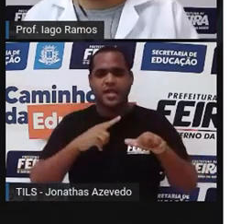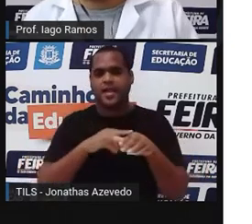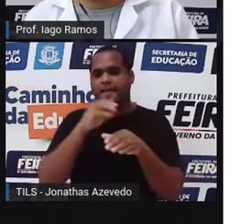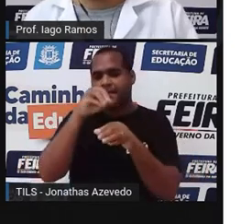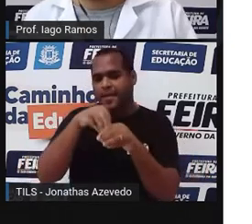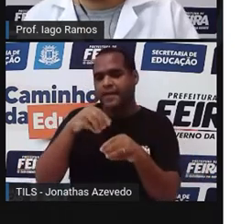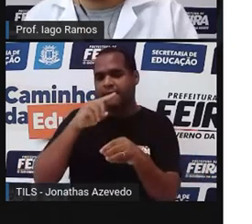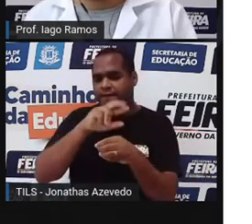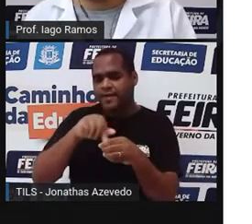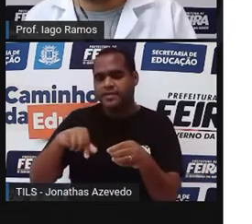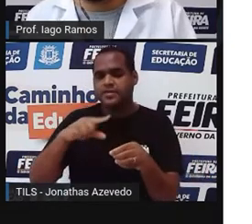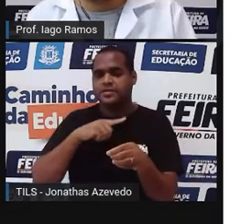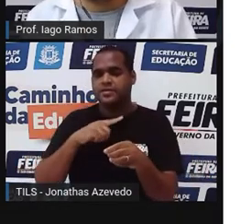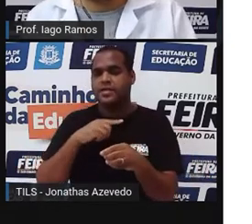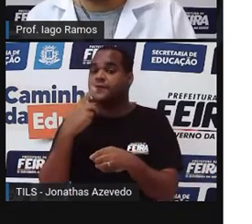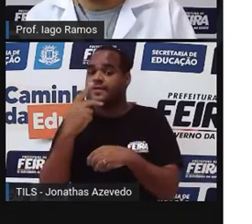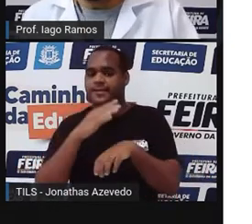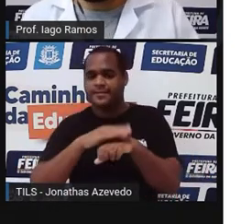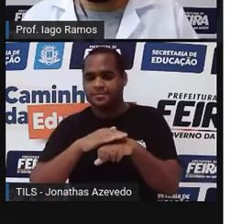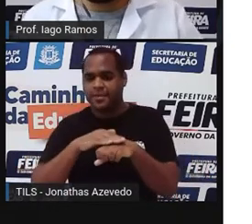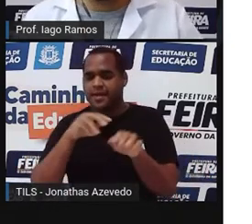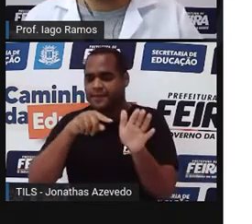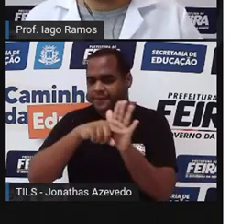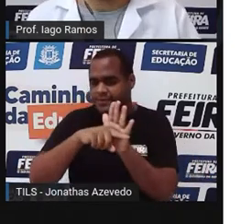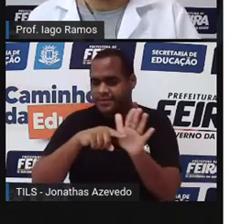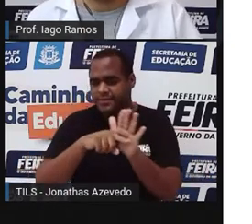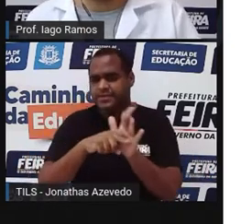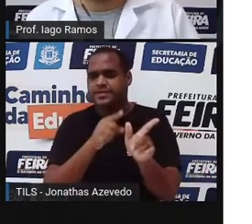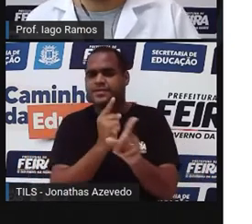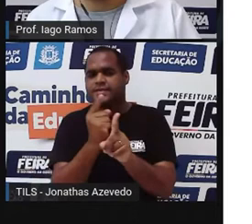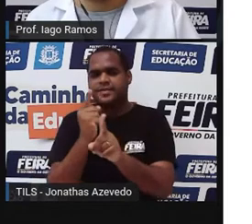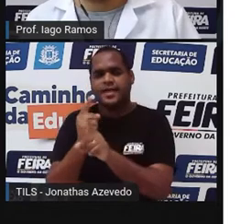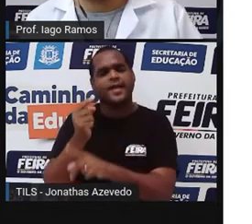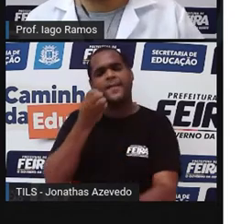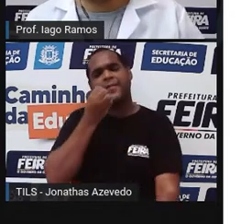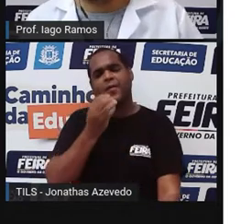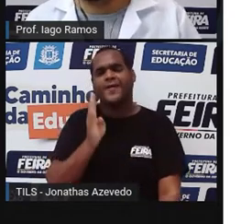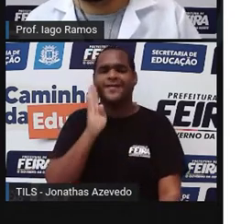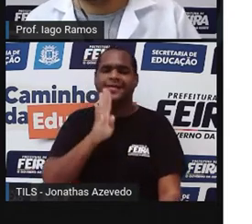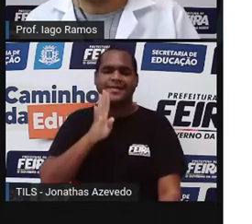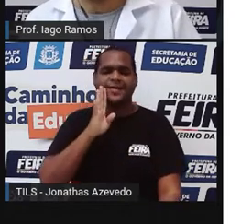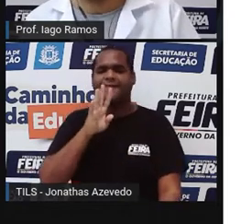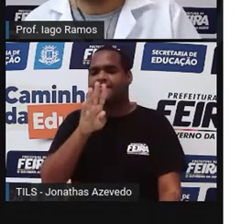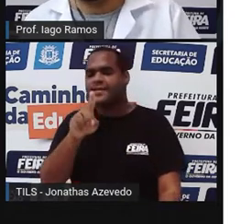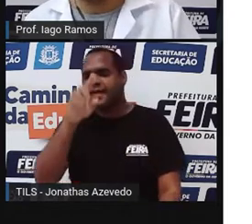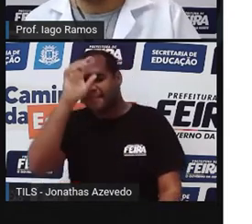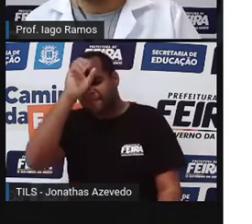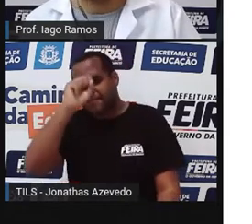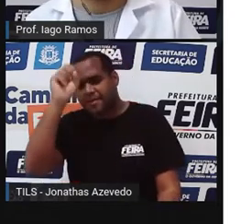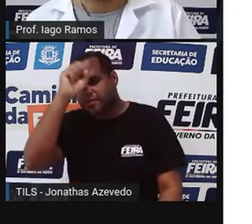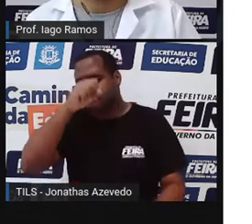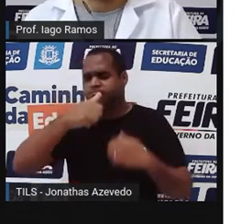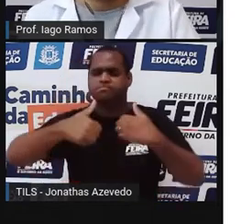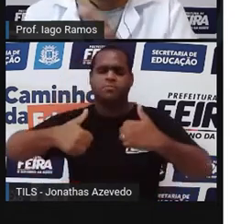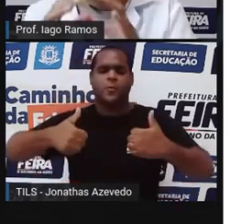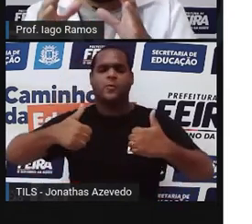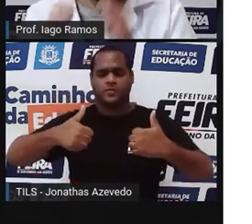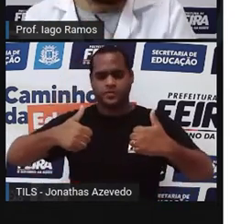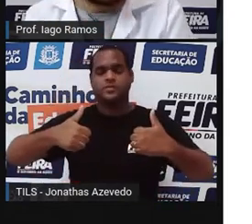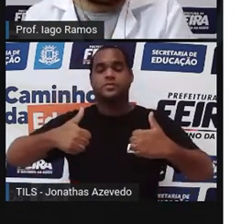de uma tarefa de investigação. E isso é bacana, tá? Quando a gente aprende dessa forma, é muito bacana.